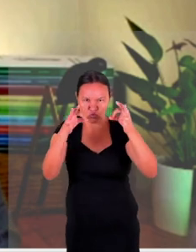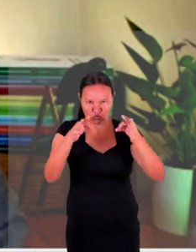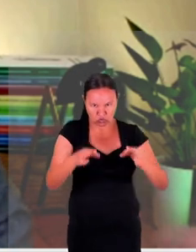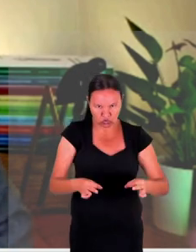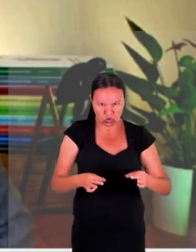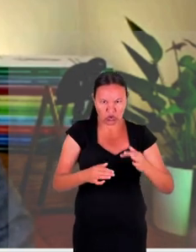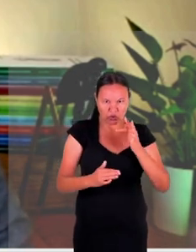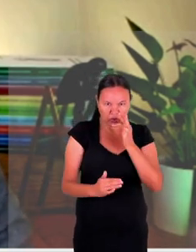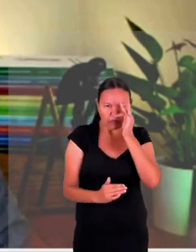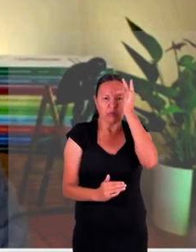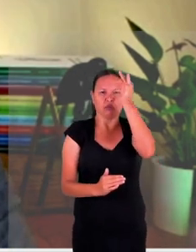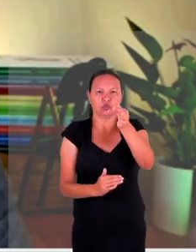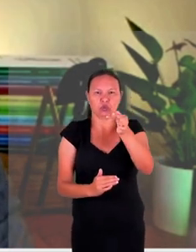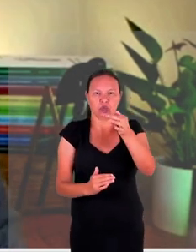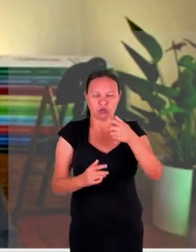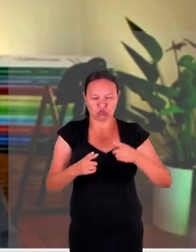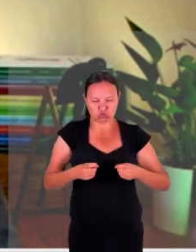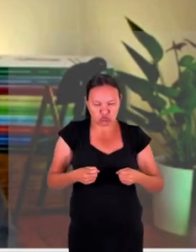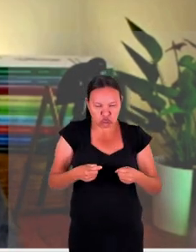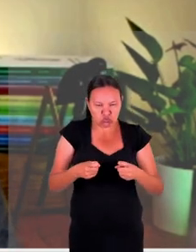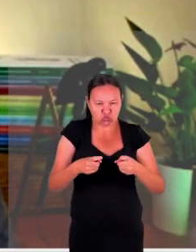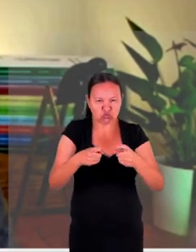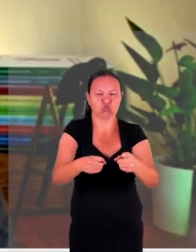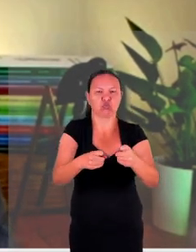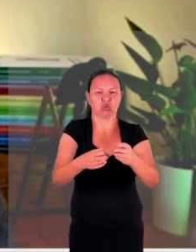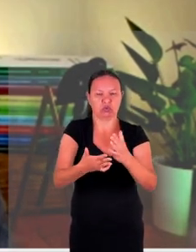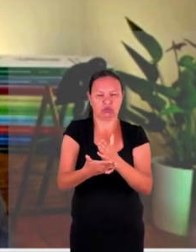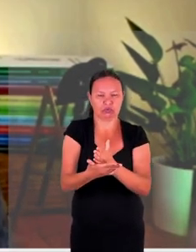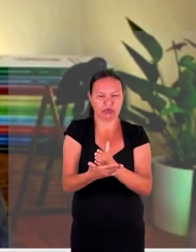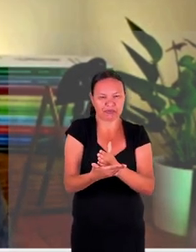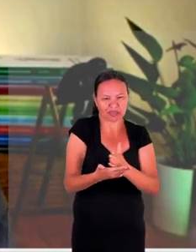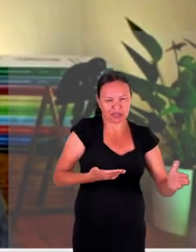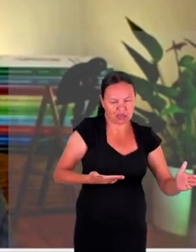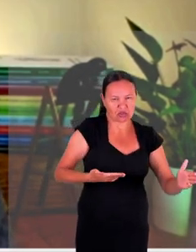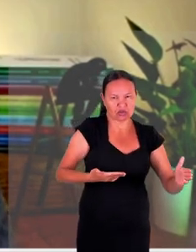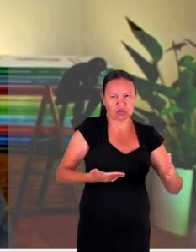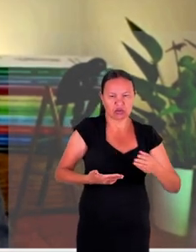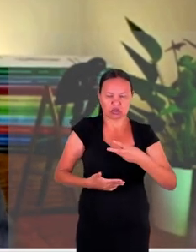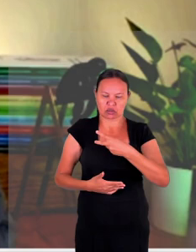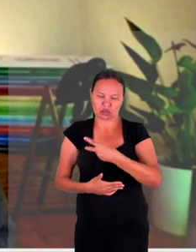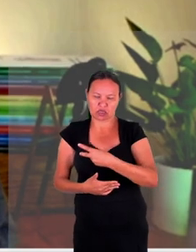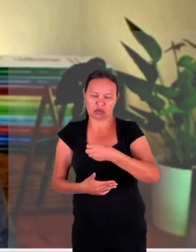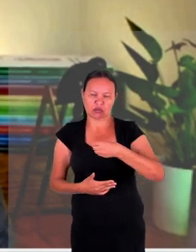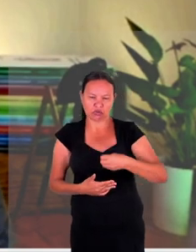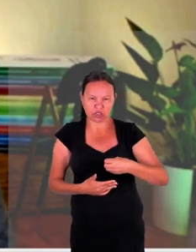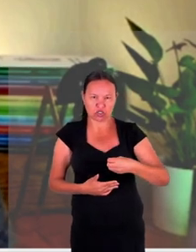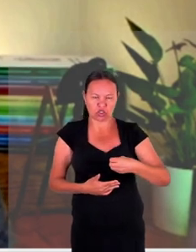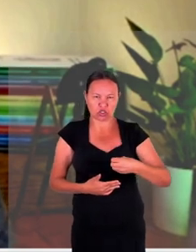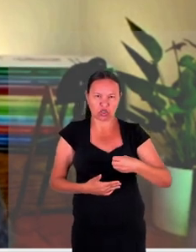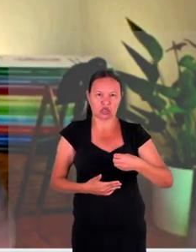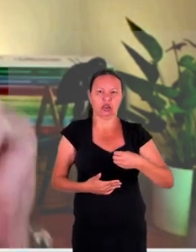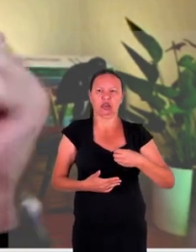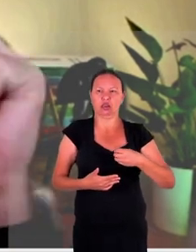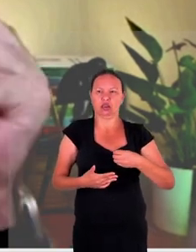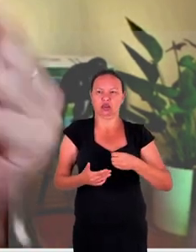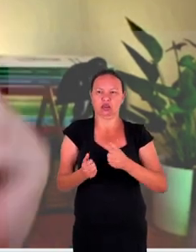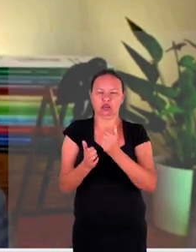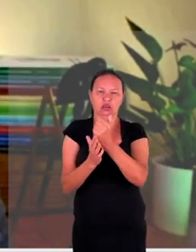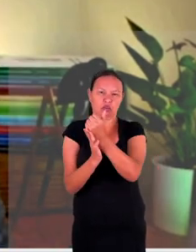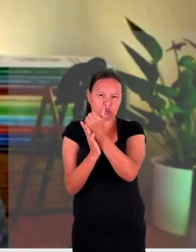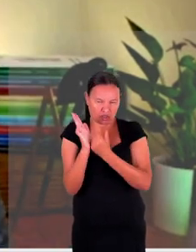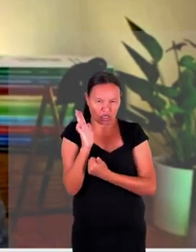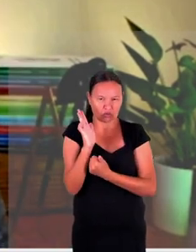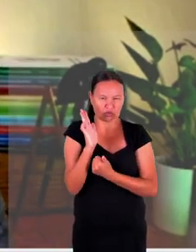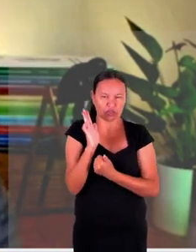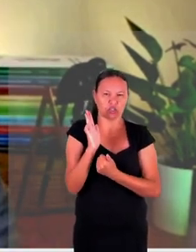futuras guerras foi apenas na metade do século XX que de fato a dignidade da pessoa humana ligou-se a essa